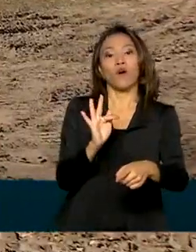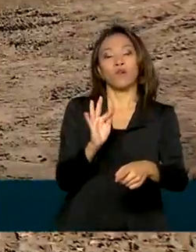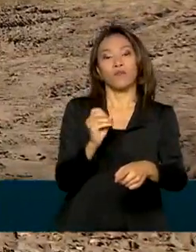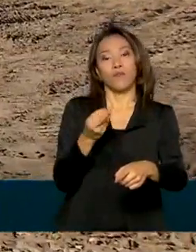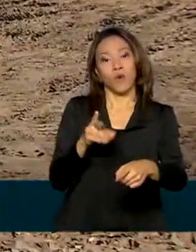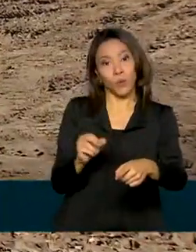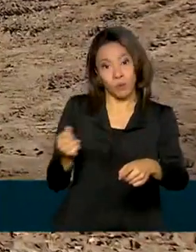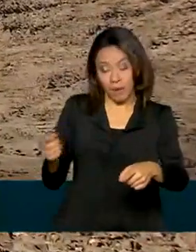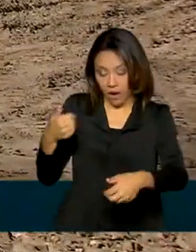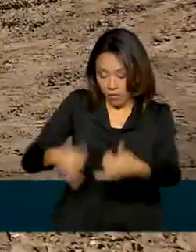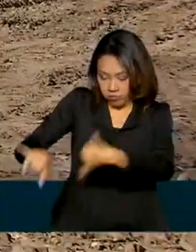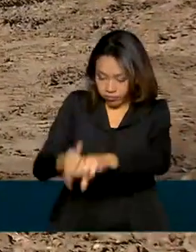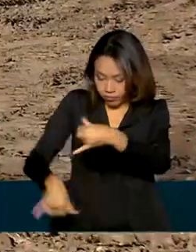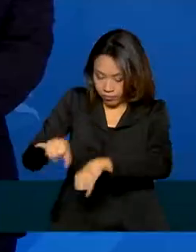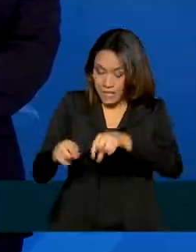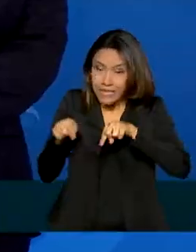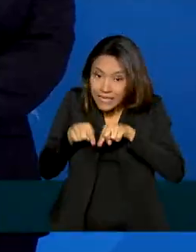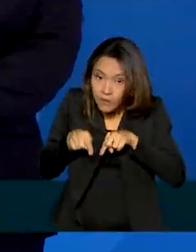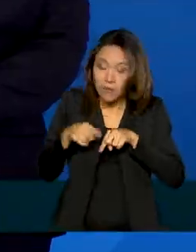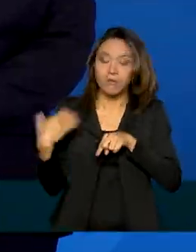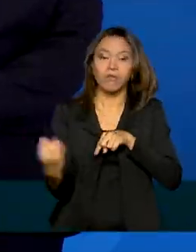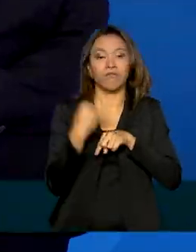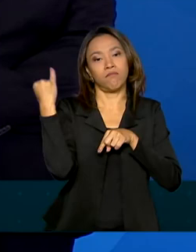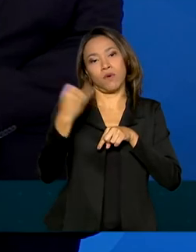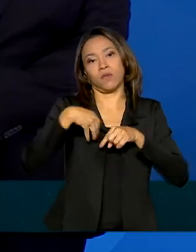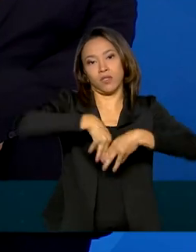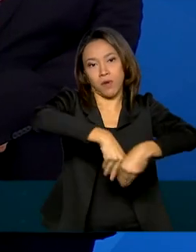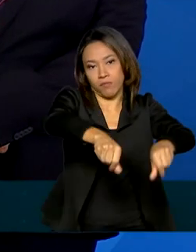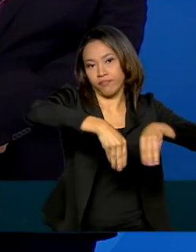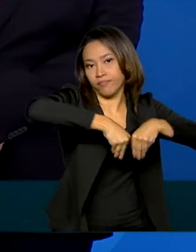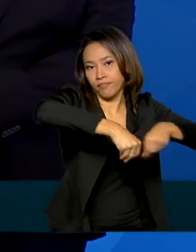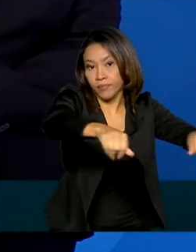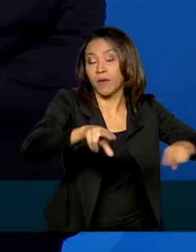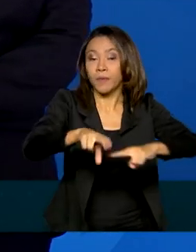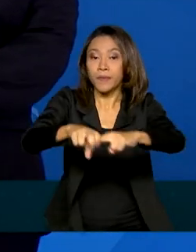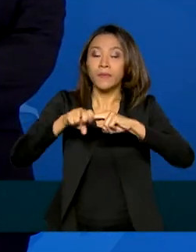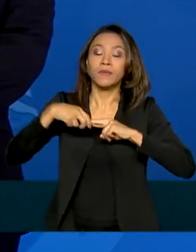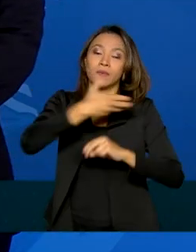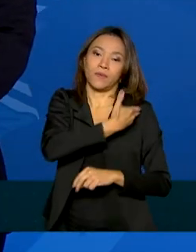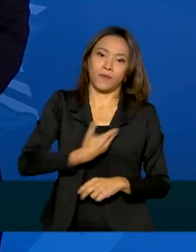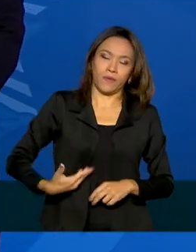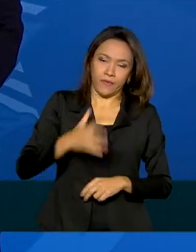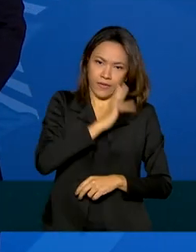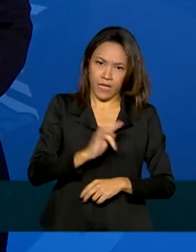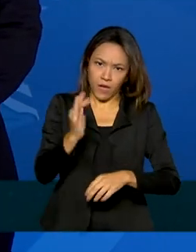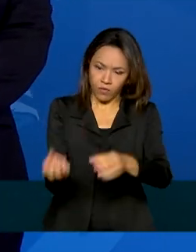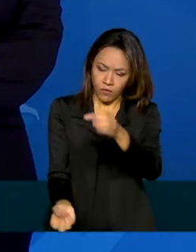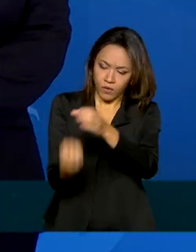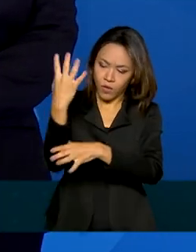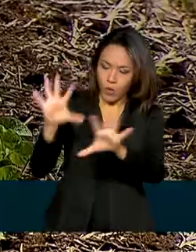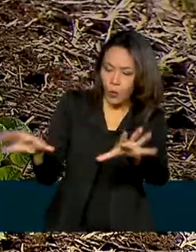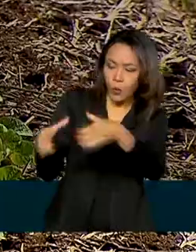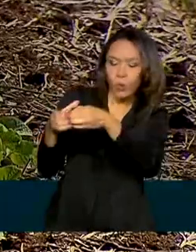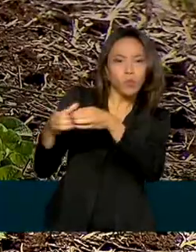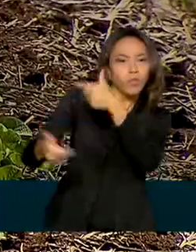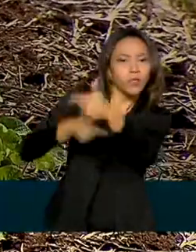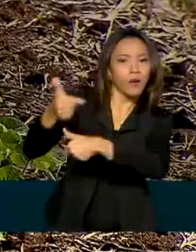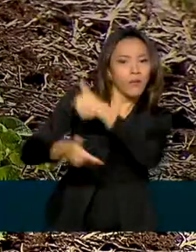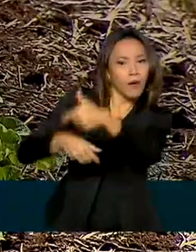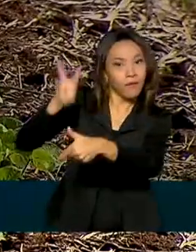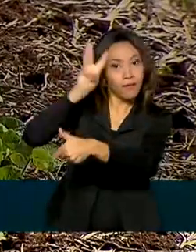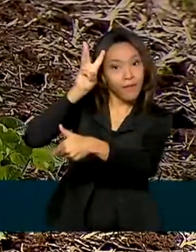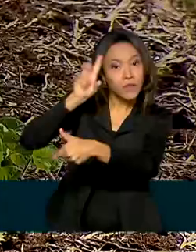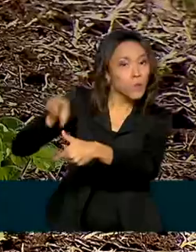insumos essenciais para a plantação. Por isso, o governo instalou nesta terça-feira um grupo de trabalho que vai estudar a